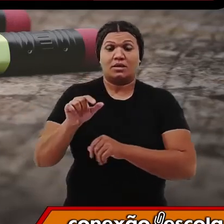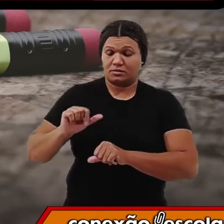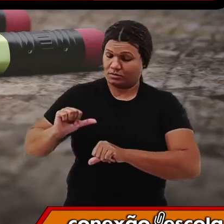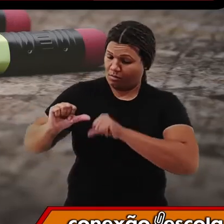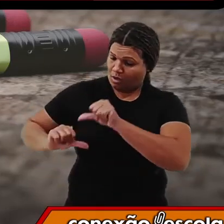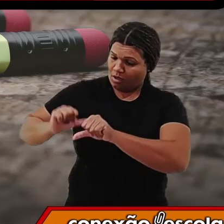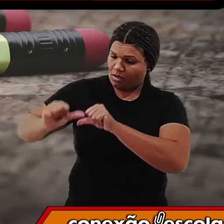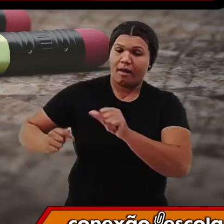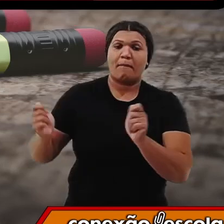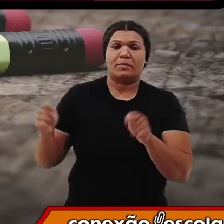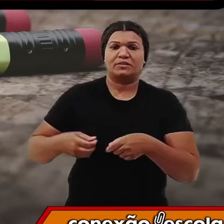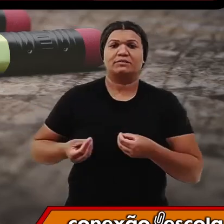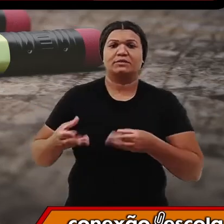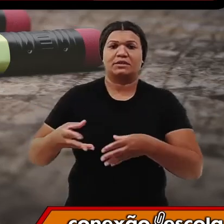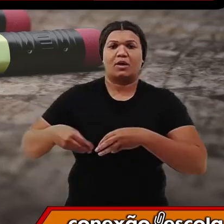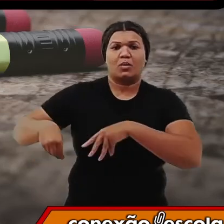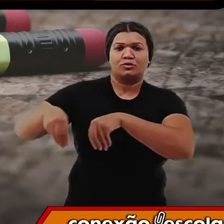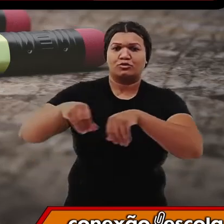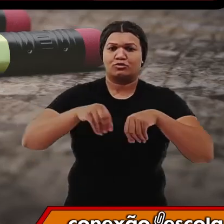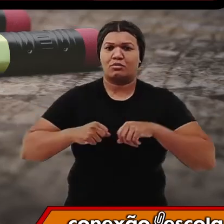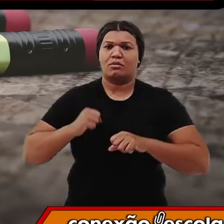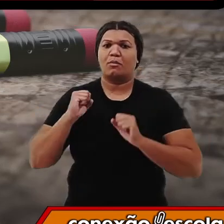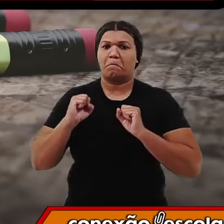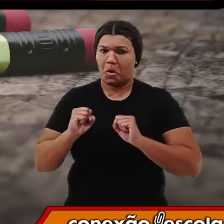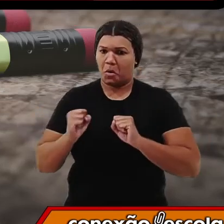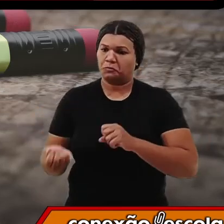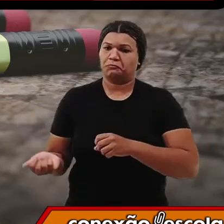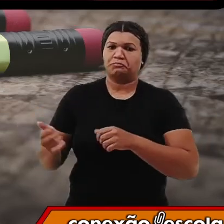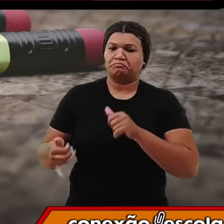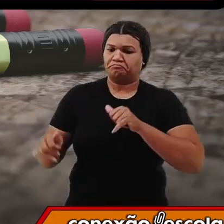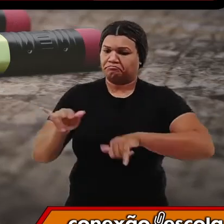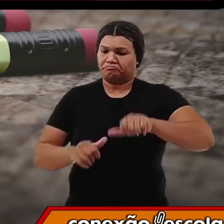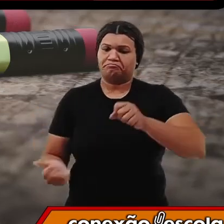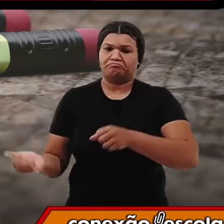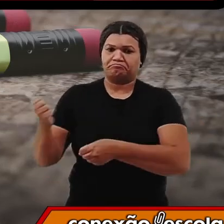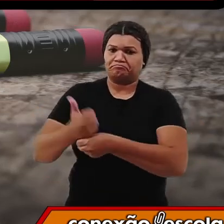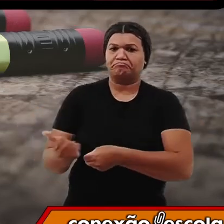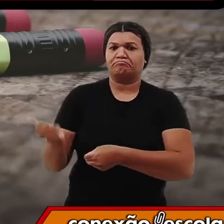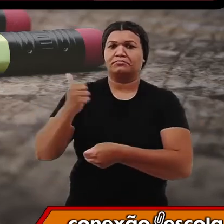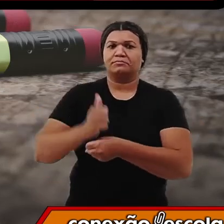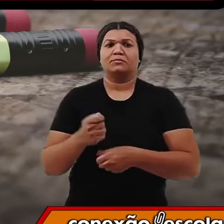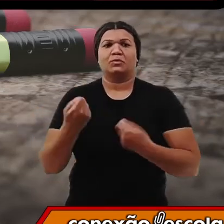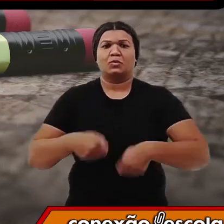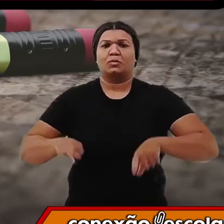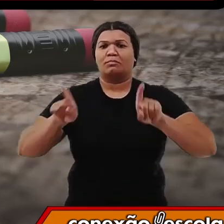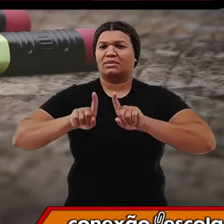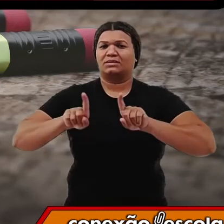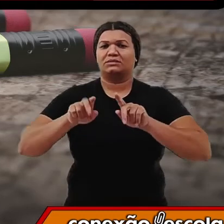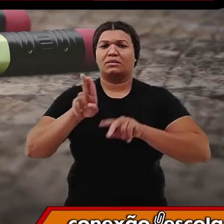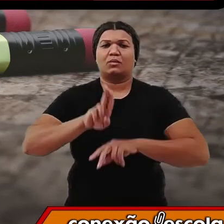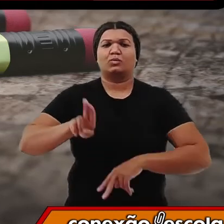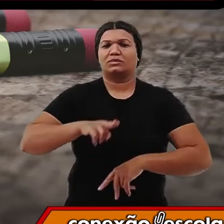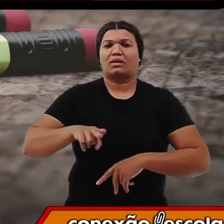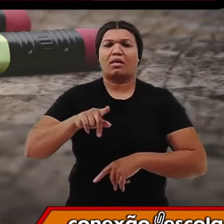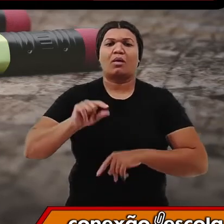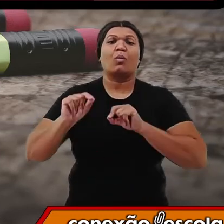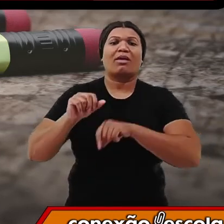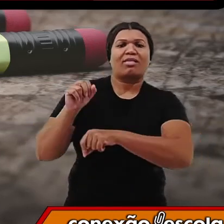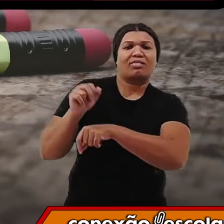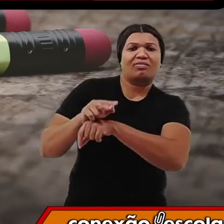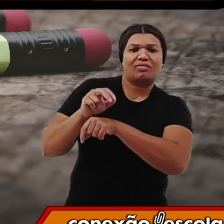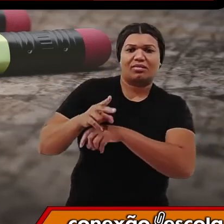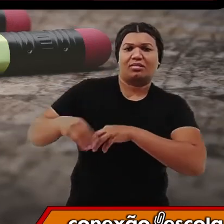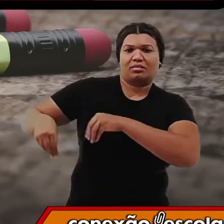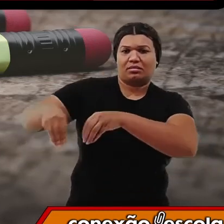esses nutrientes sem a necessidade de utilizar fertilizantes químicos que, de alguma forma, podem agredir o